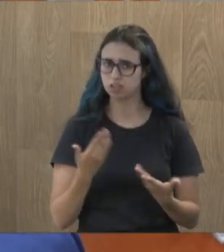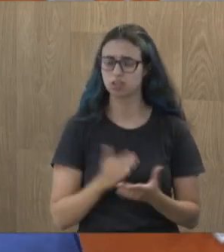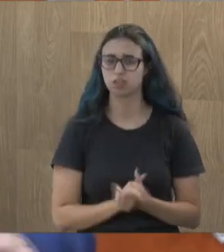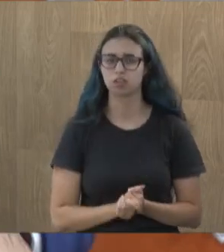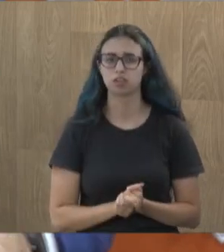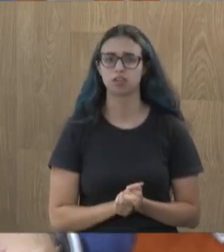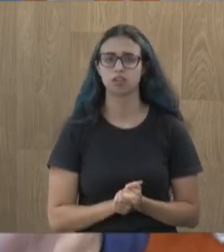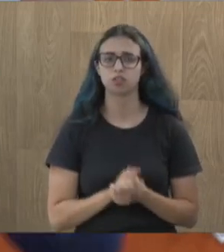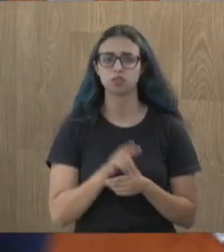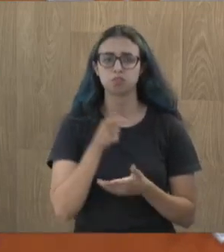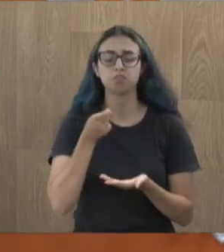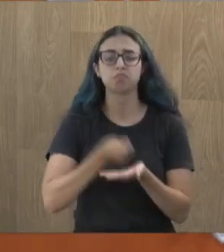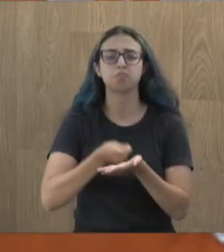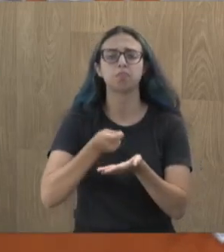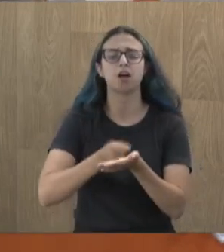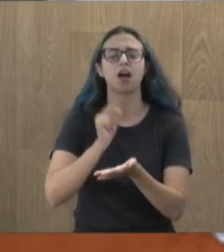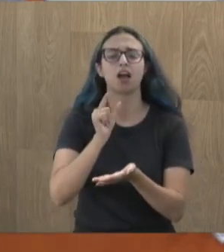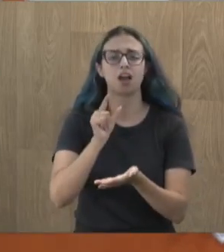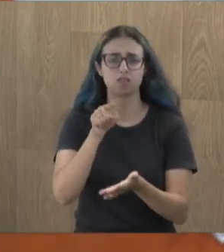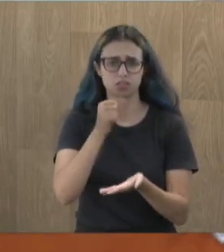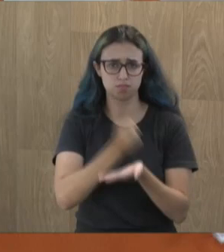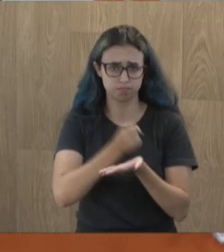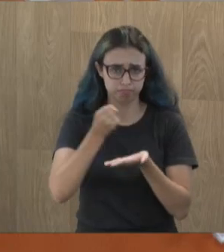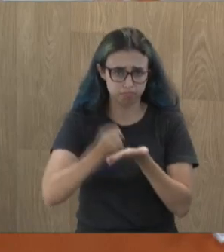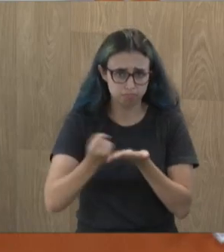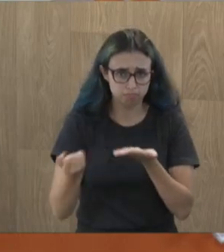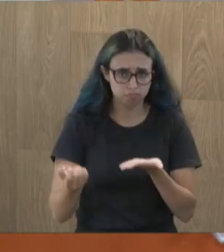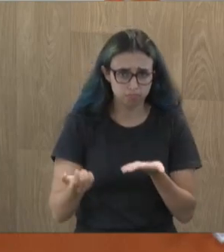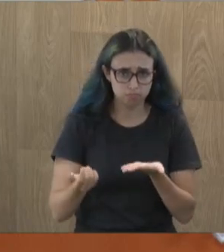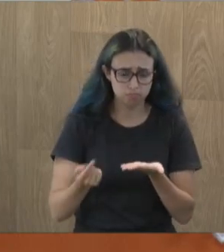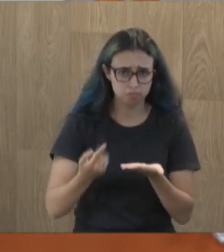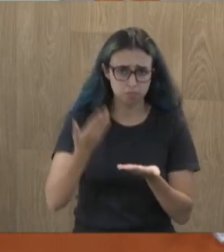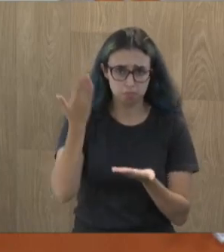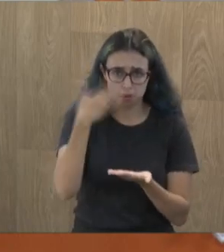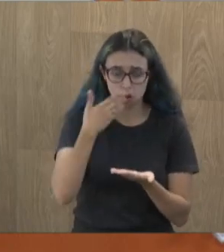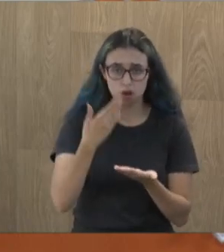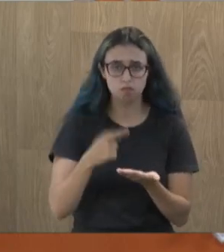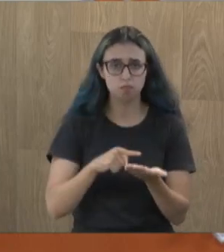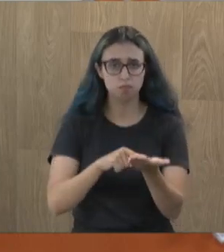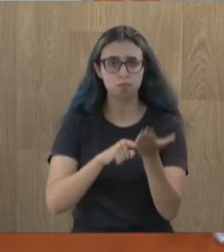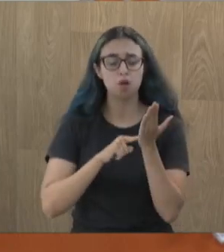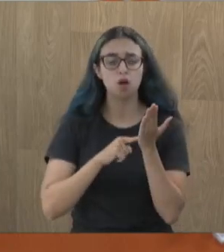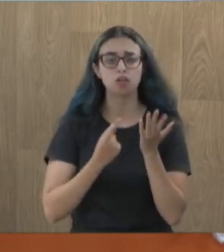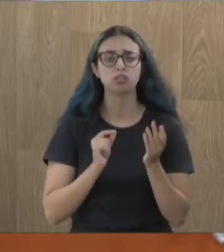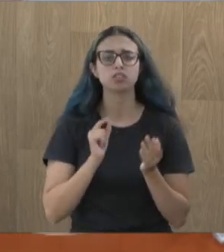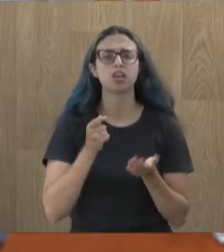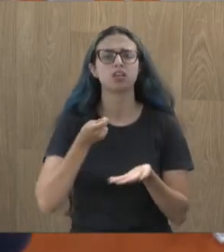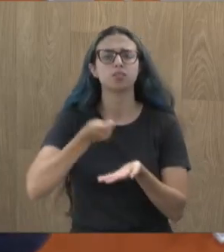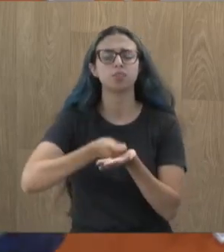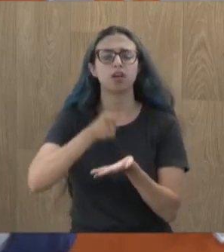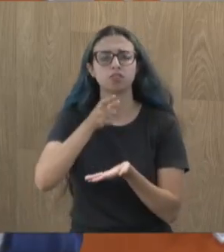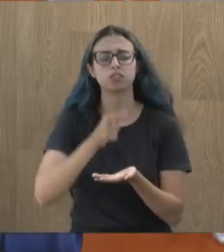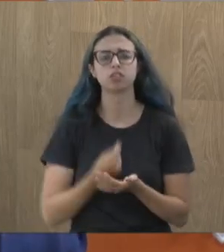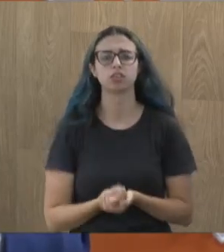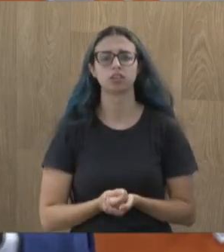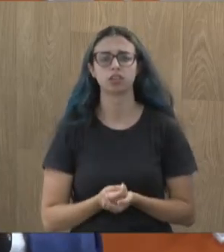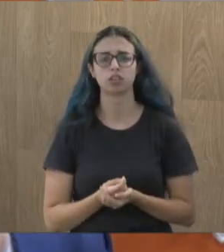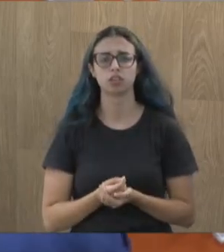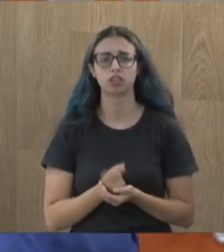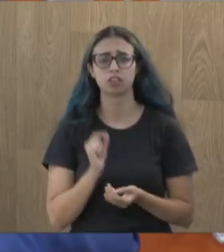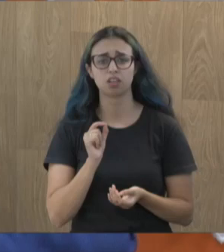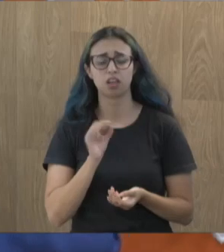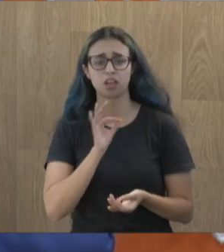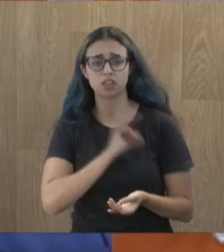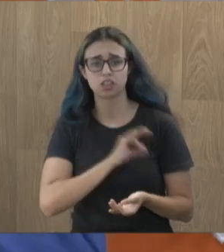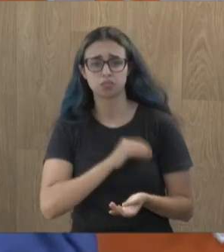vagabundo. Quem que paga você? Você tem uma carteira assinada? Cadê? Me mostra? Quem que está te pagando? Conta para mim. Quem que está te bancando?